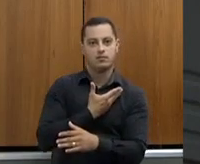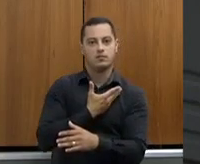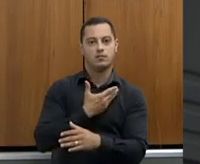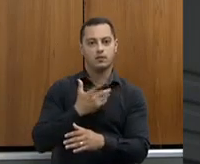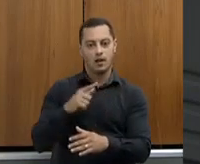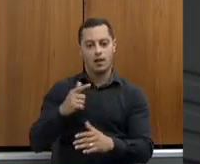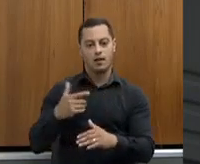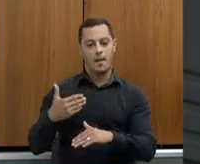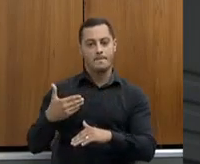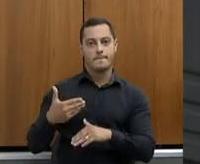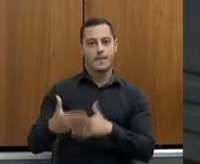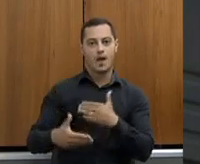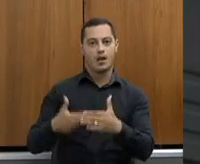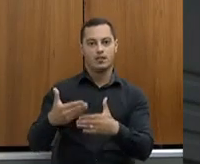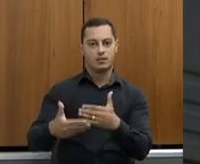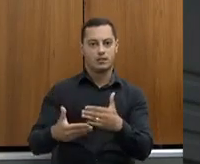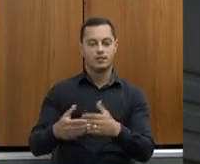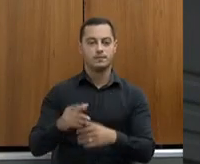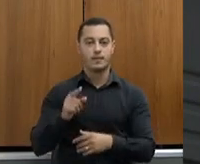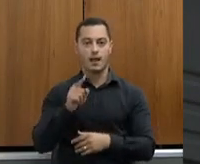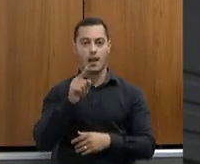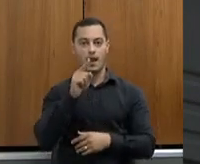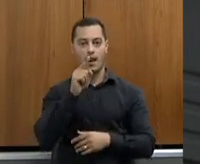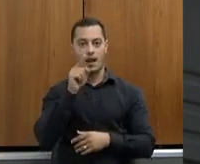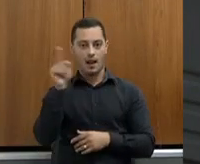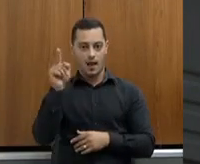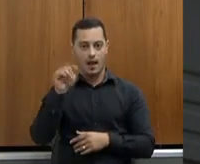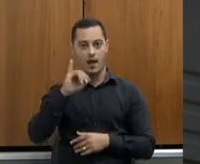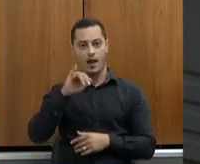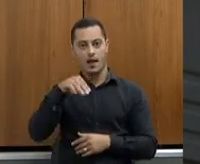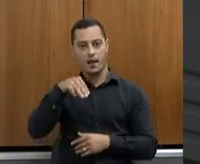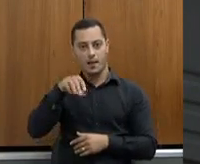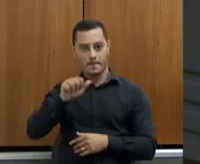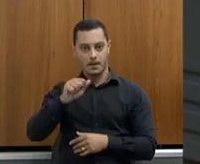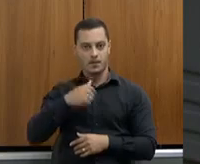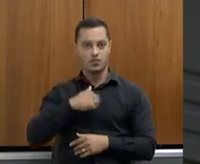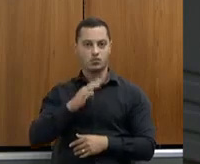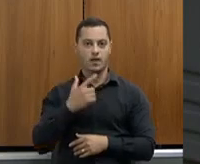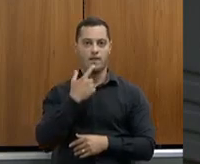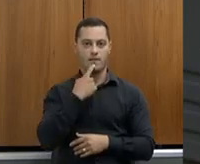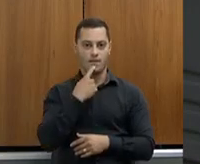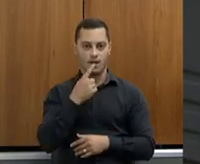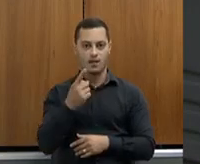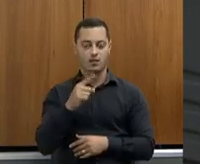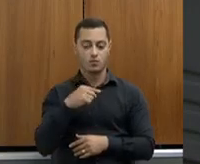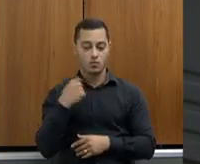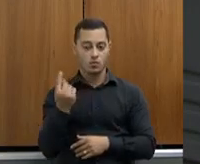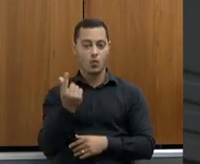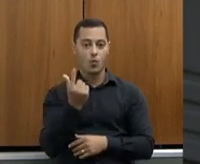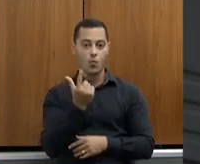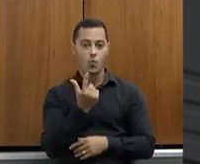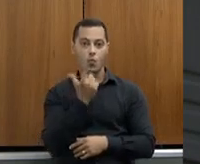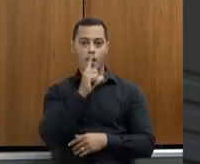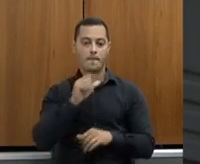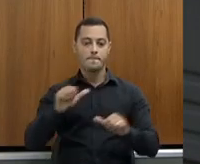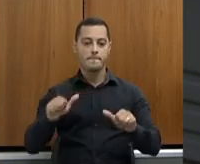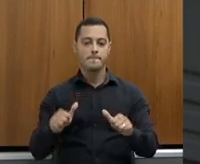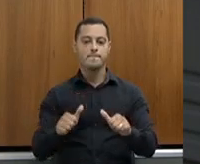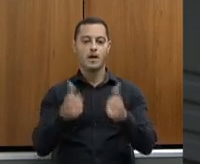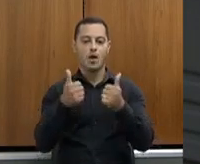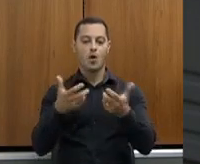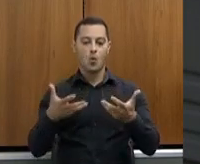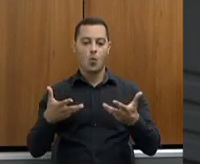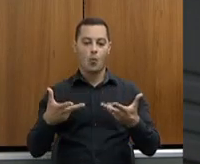esse processo. E lá no IME, especificamente, eu já falei antes aqui, a questão de nós estarmos conseguindo melhores condições de trabalho, um concurso